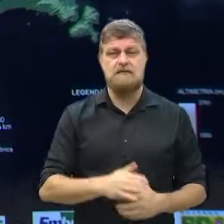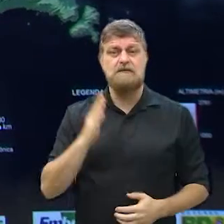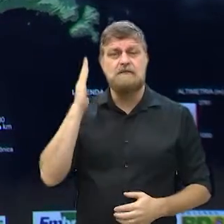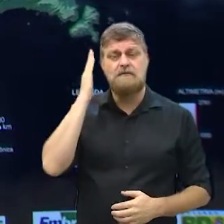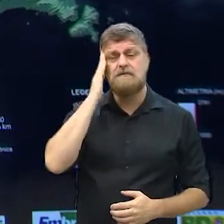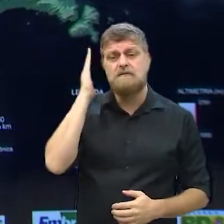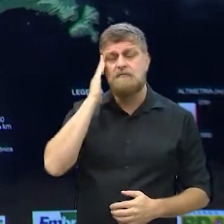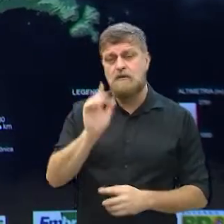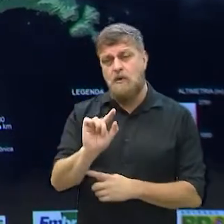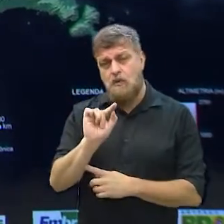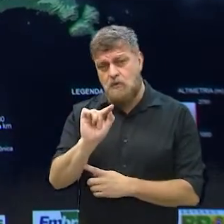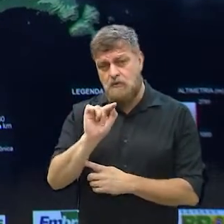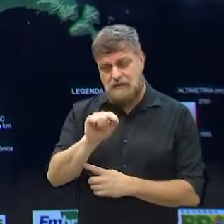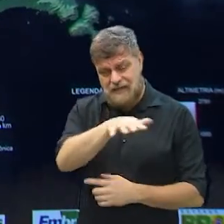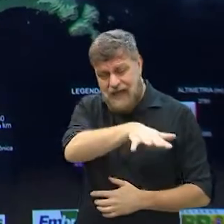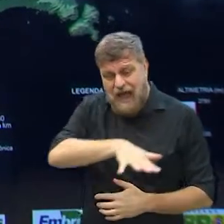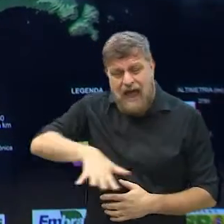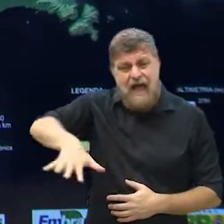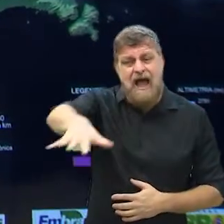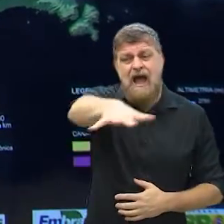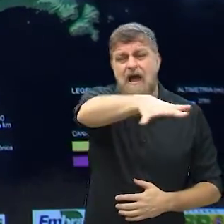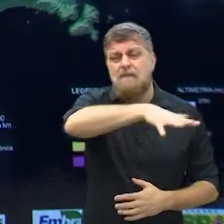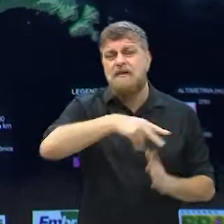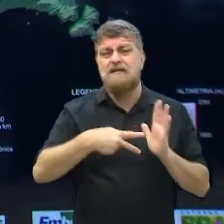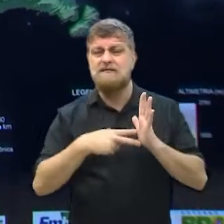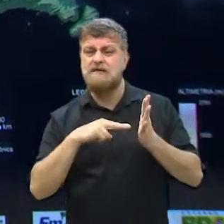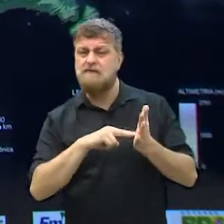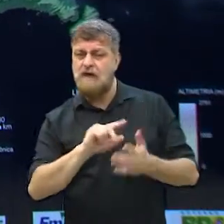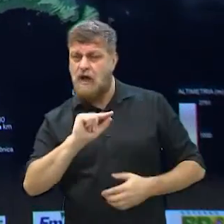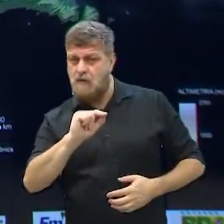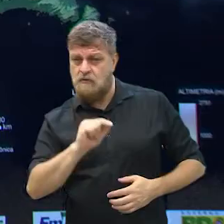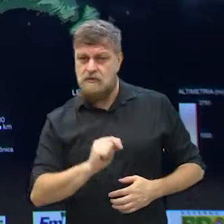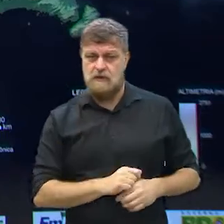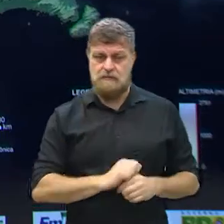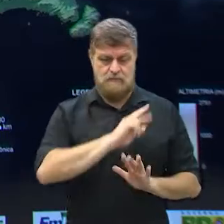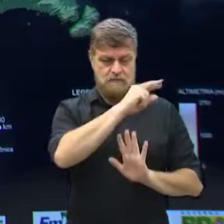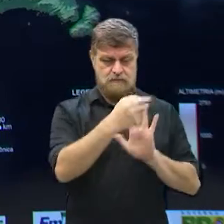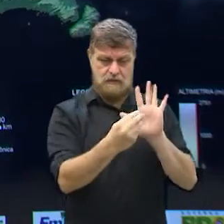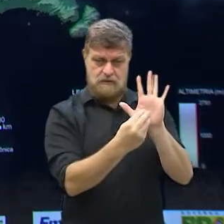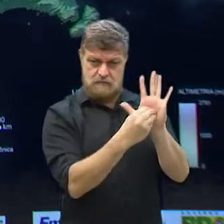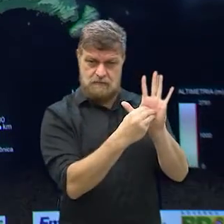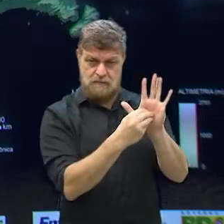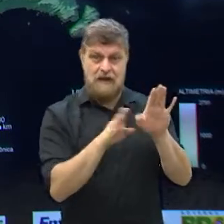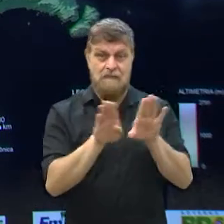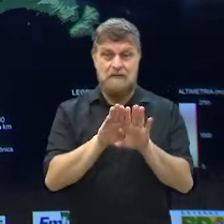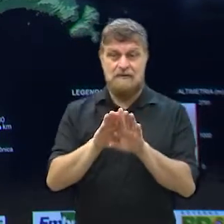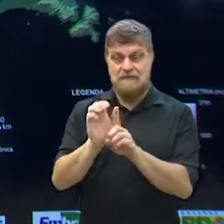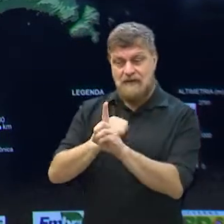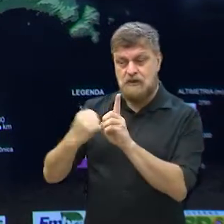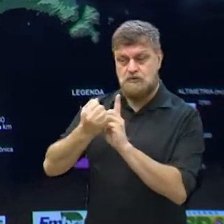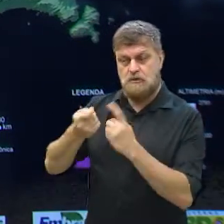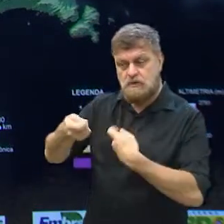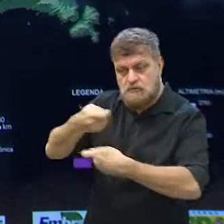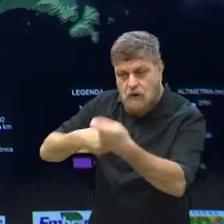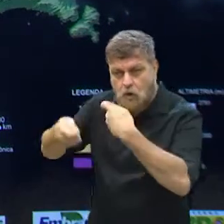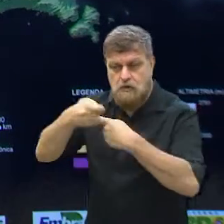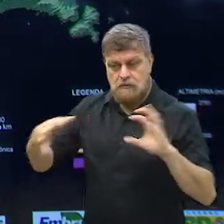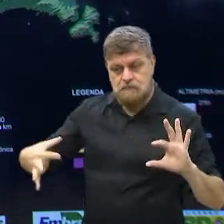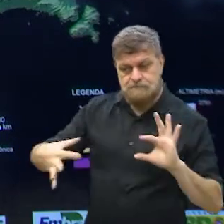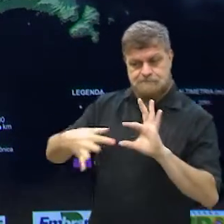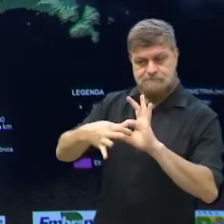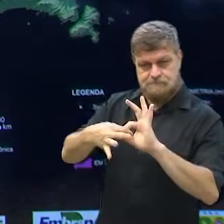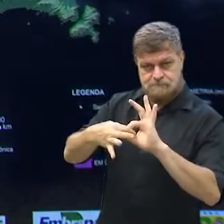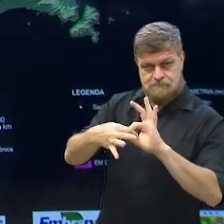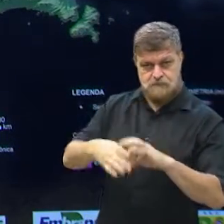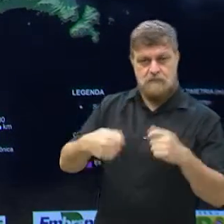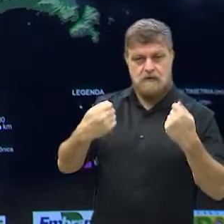Nós sabemos que o ambiente significa tanto o lado ecológico como o socioeconômico. Você